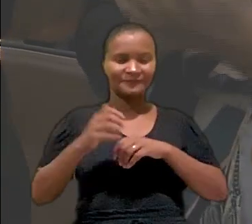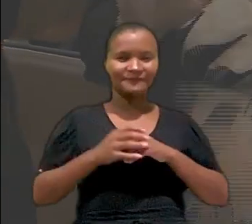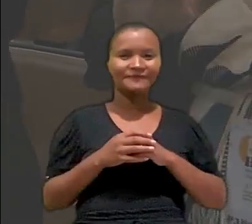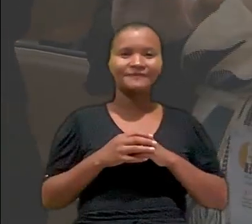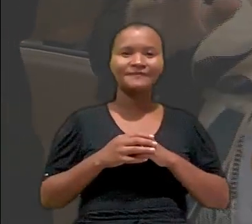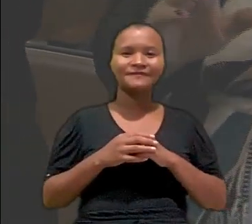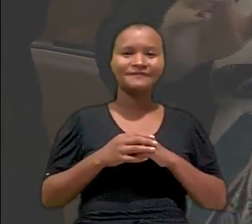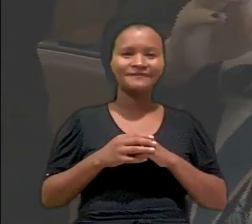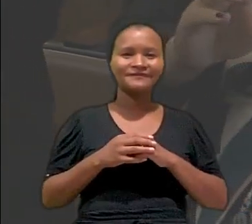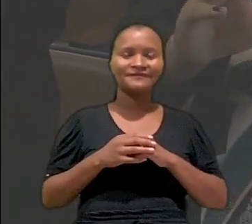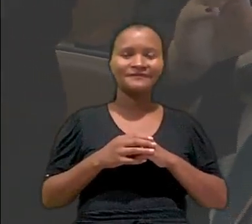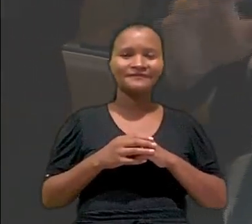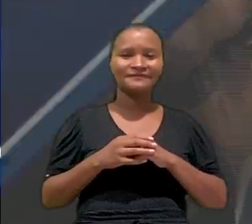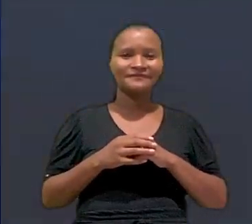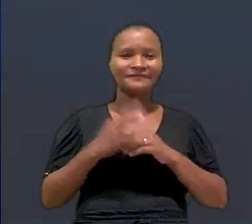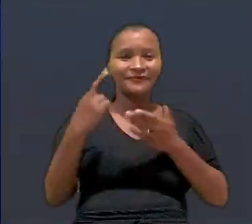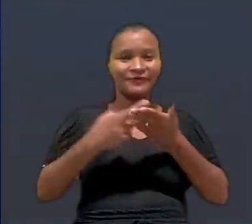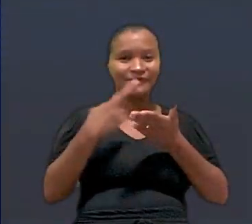1988.